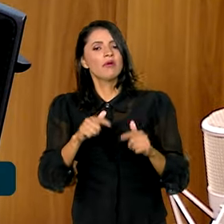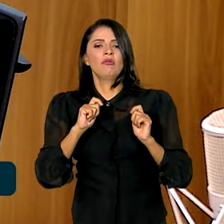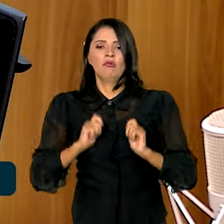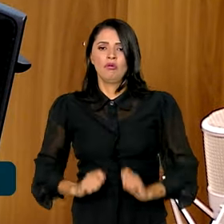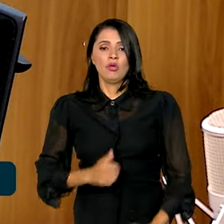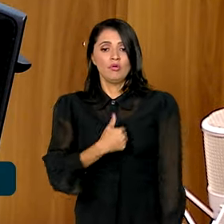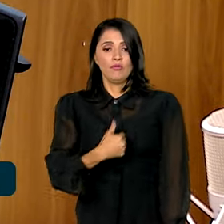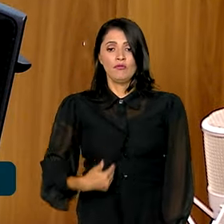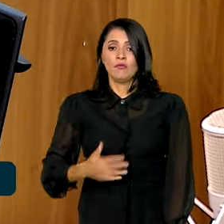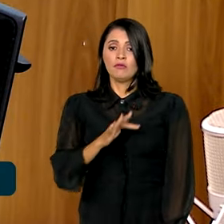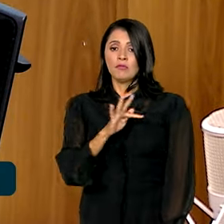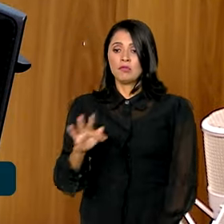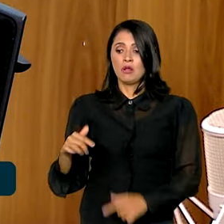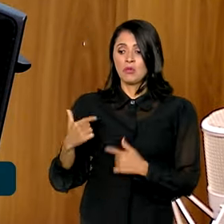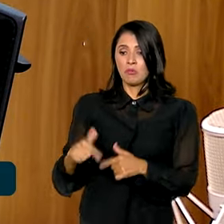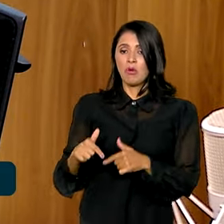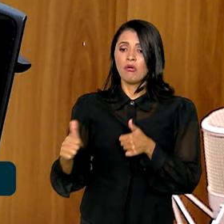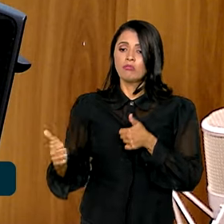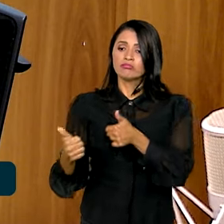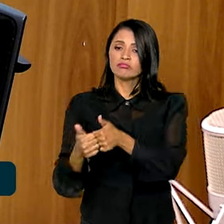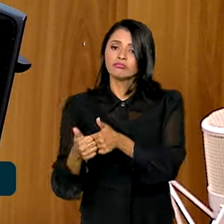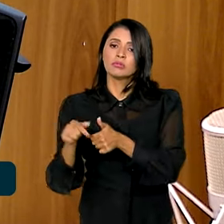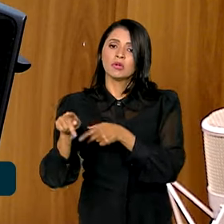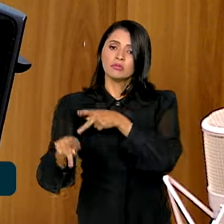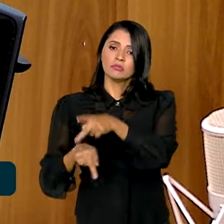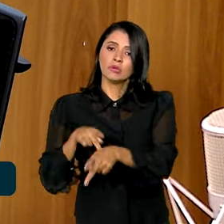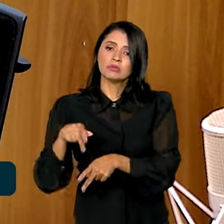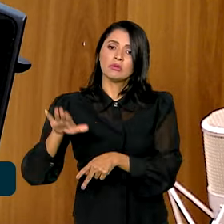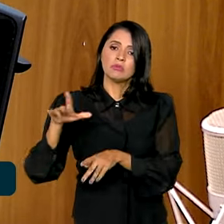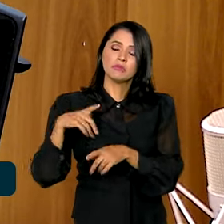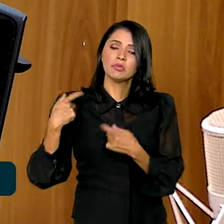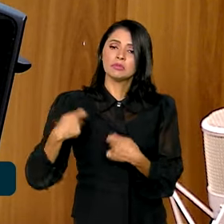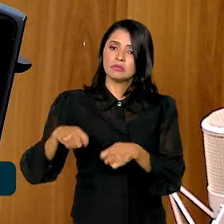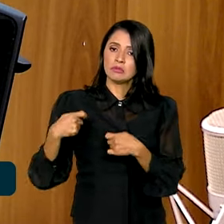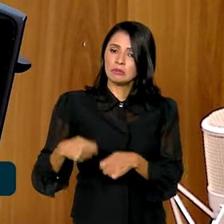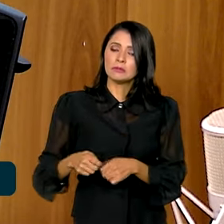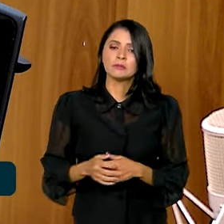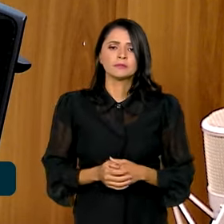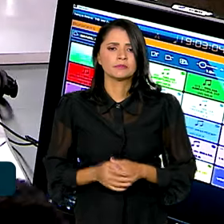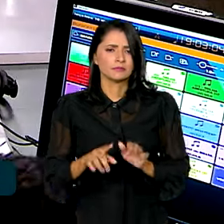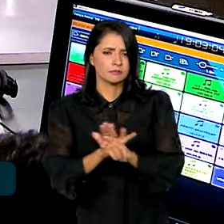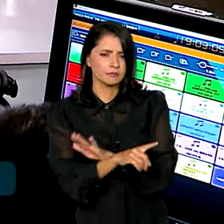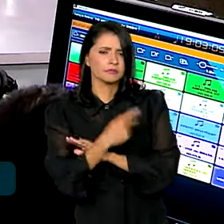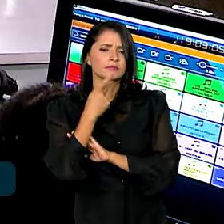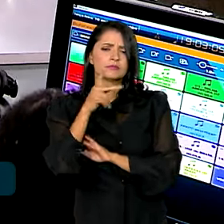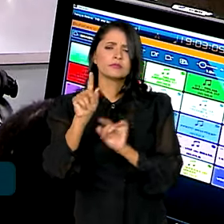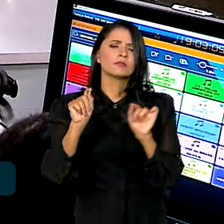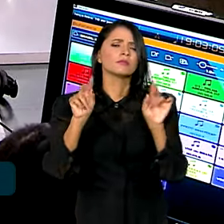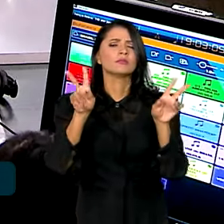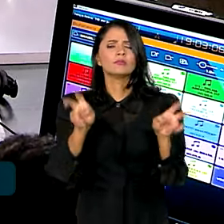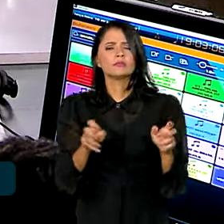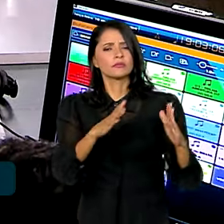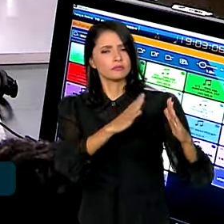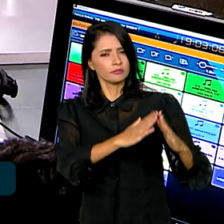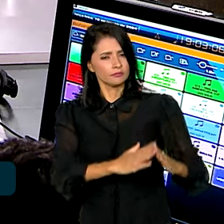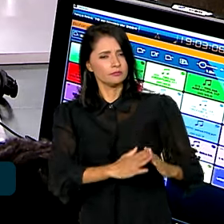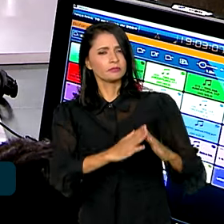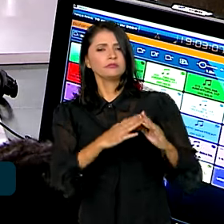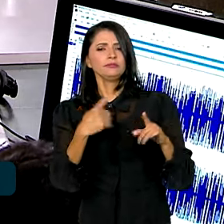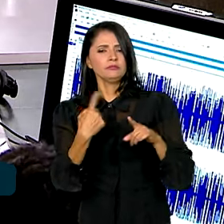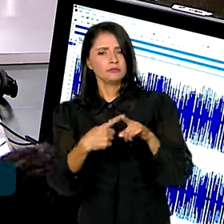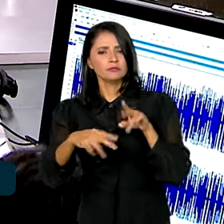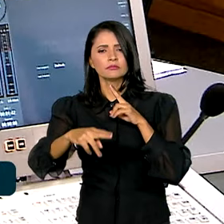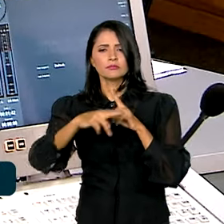com que o governo federal possui as ações cheguem próximas à população mais carente do país. Presidente, vamos falar um pouquinho de habitação? Porque a Caixa